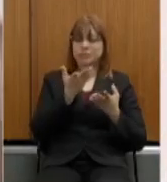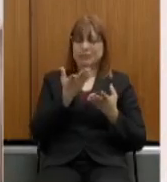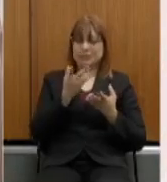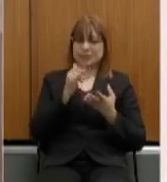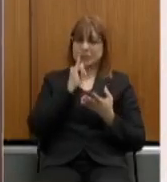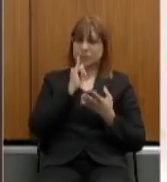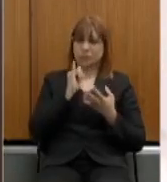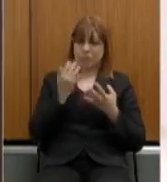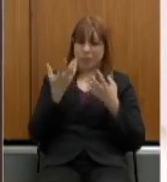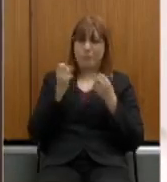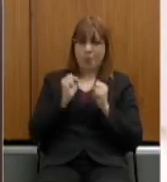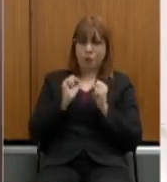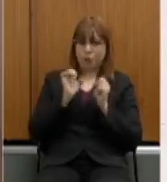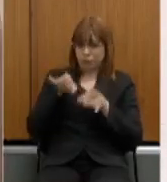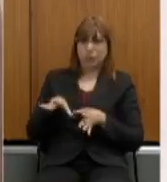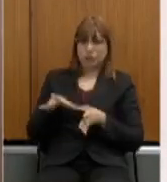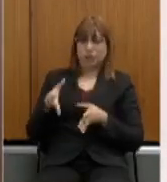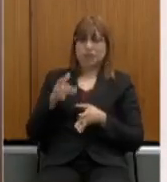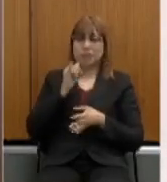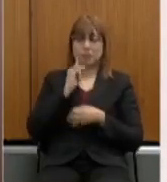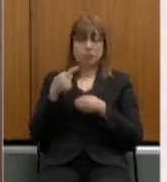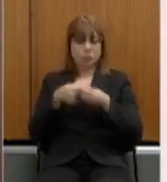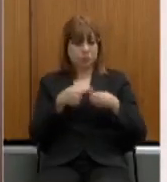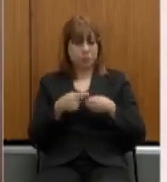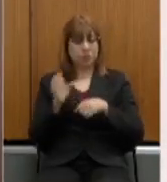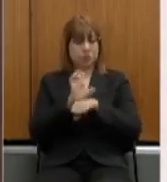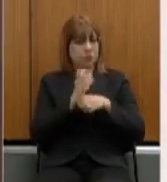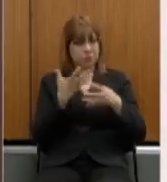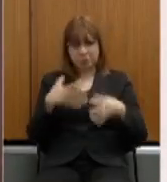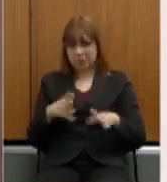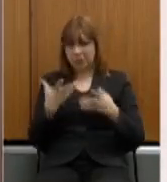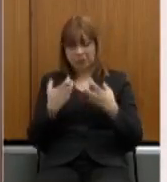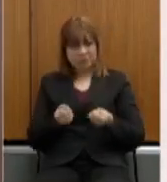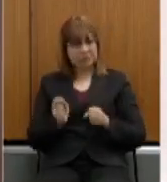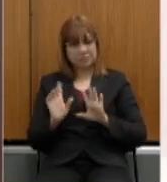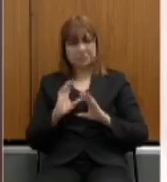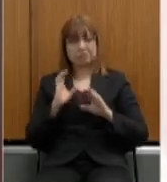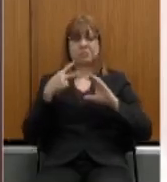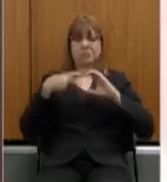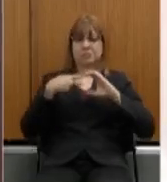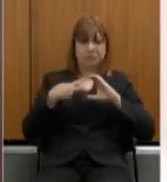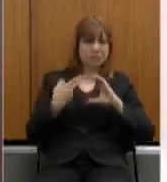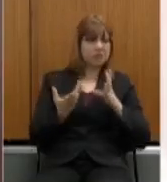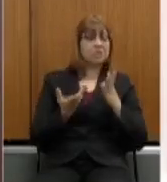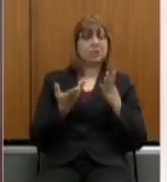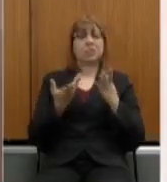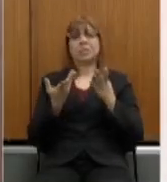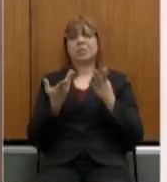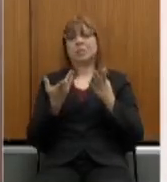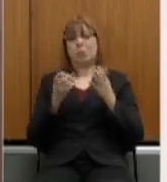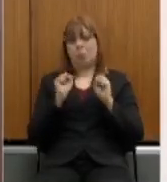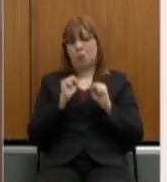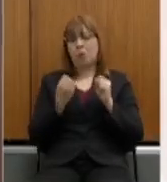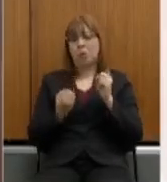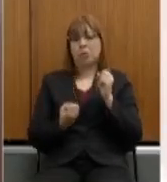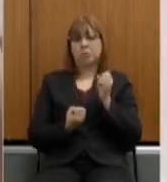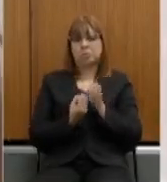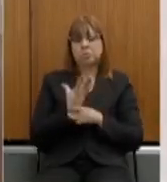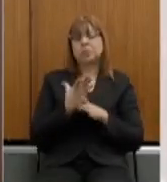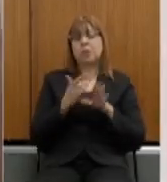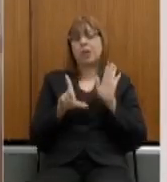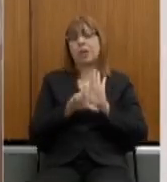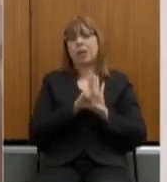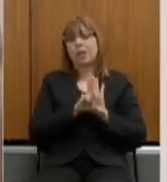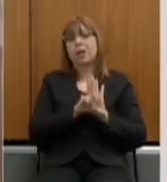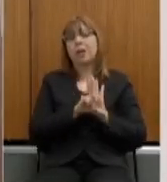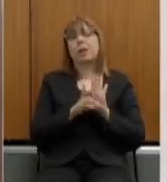federais deveriam votar nas suas assembleias, nas suas câmaras de vereadores, uma lei e dizer, eu não quero